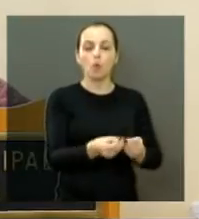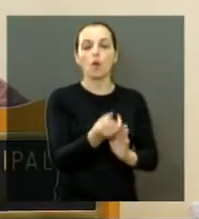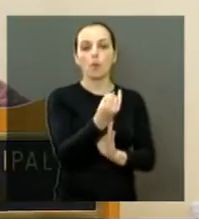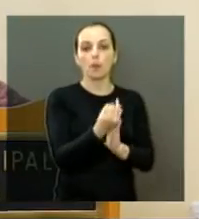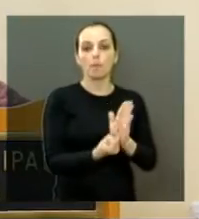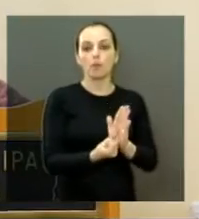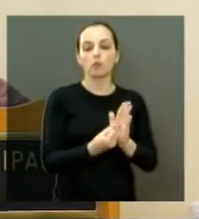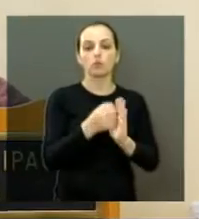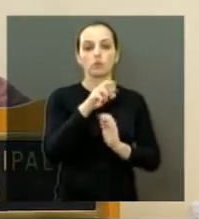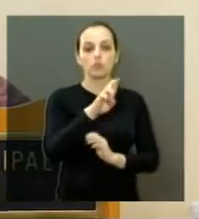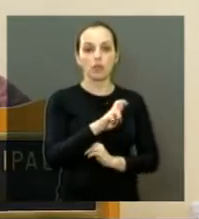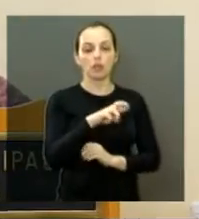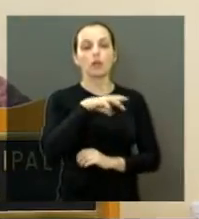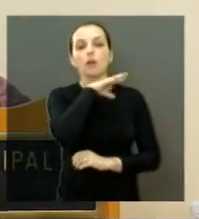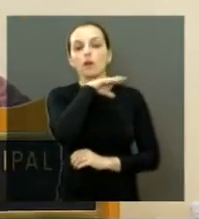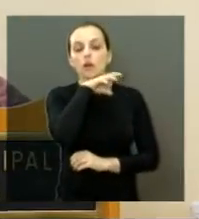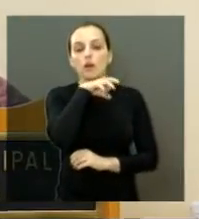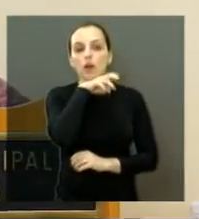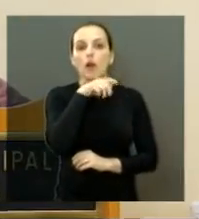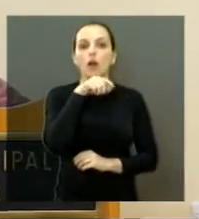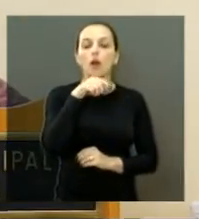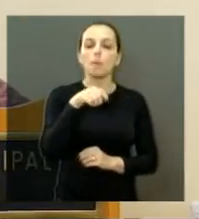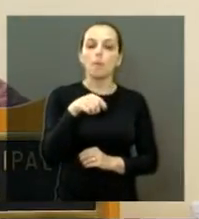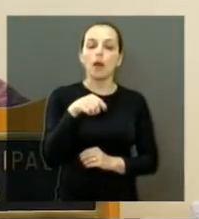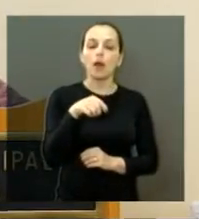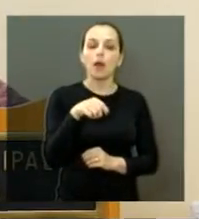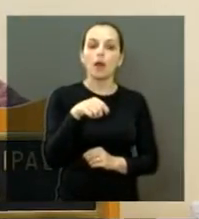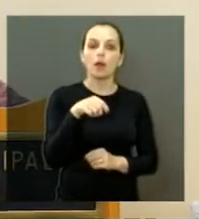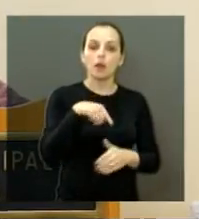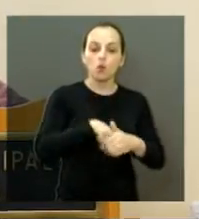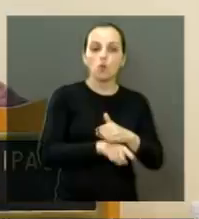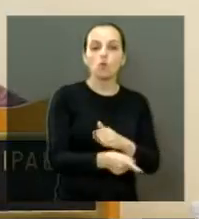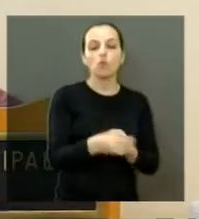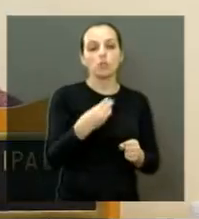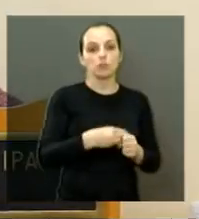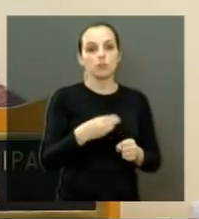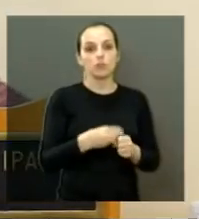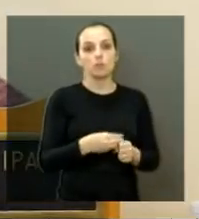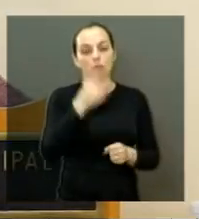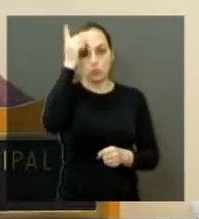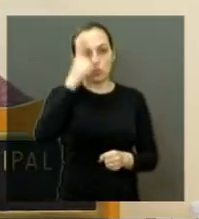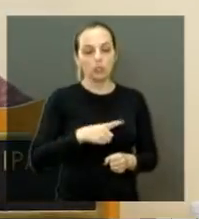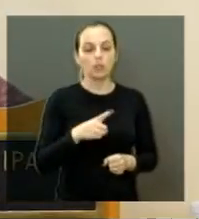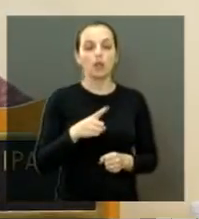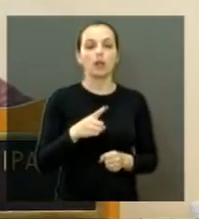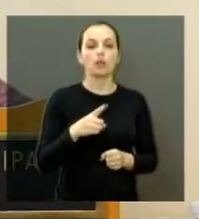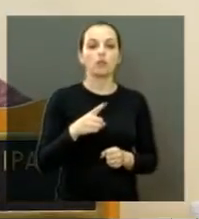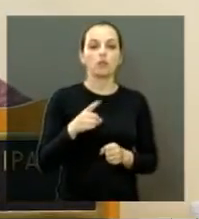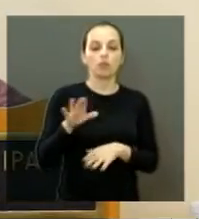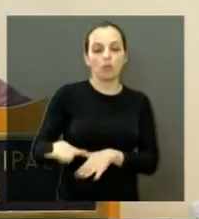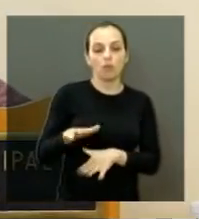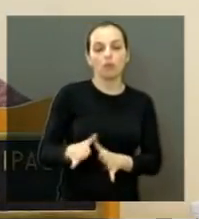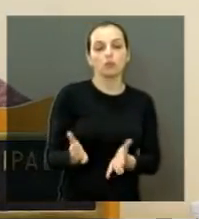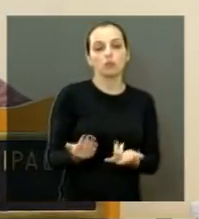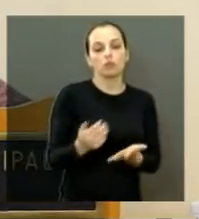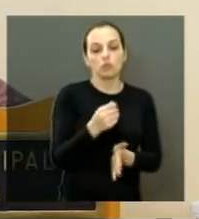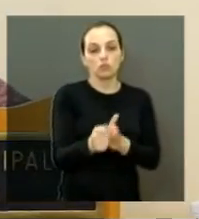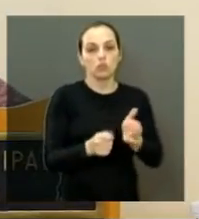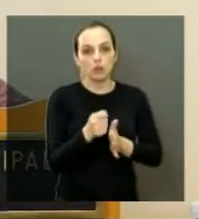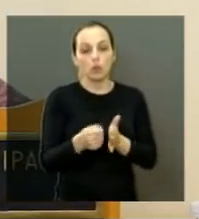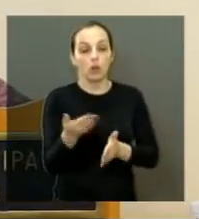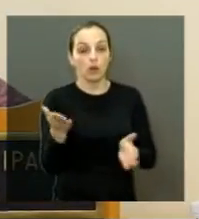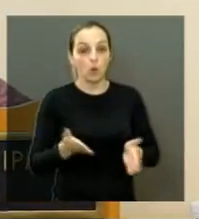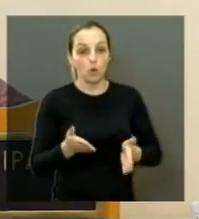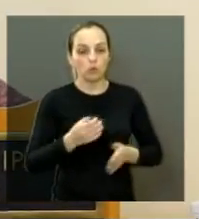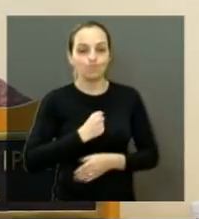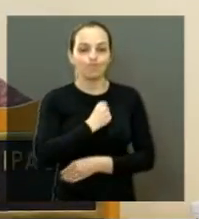Municipal dos Direitos da Criança e do Adolescente de Araraquara, hoje deixa saudades. Mas, acima de tudo,